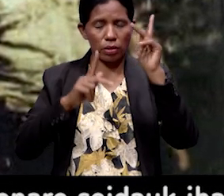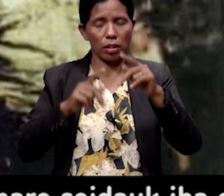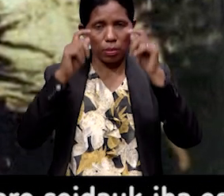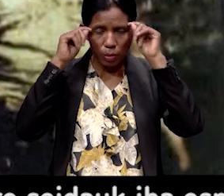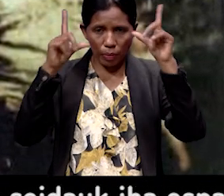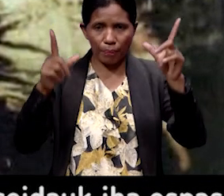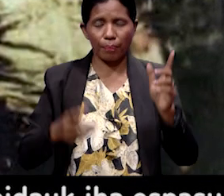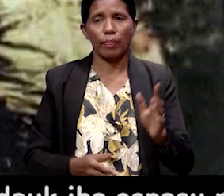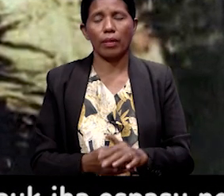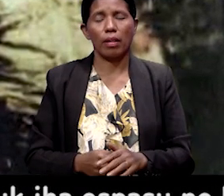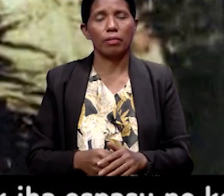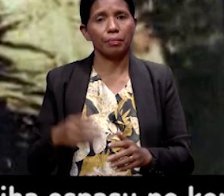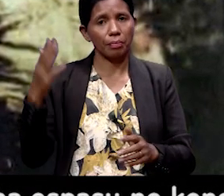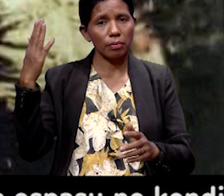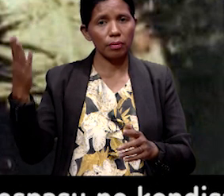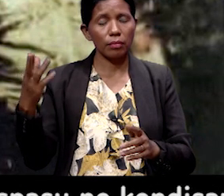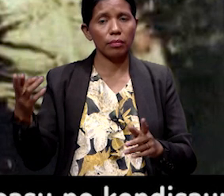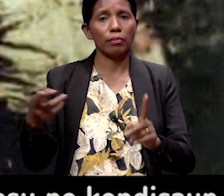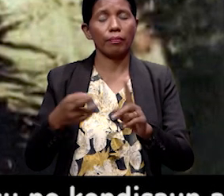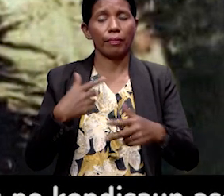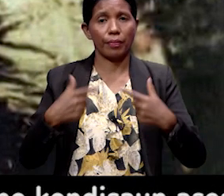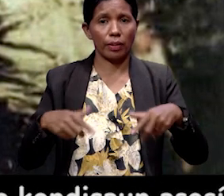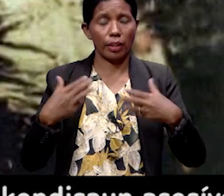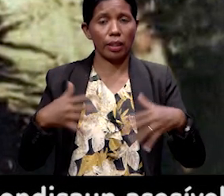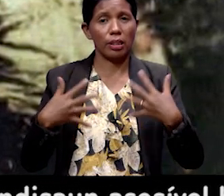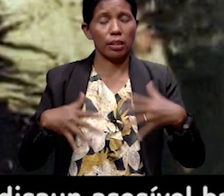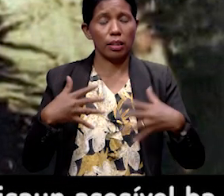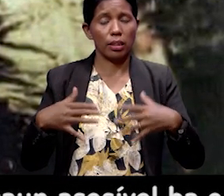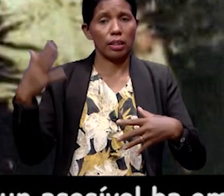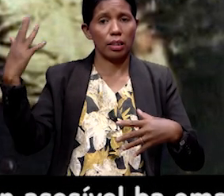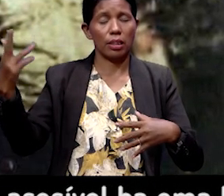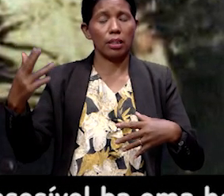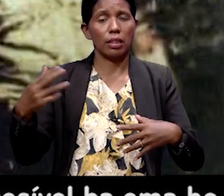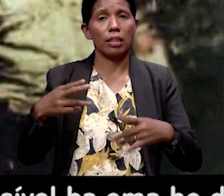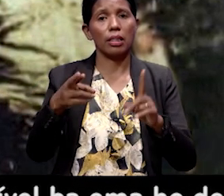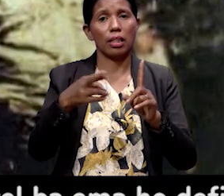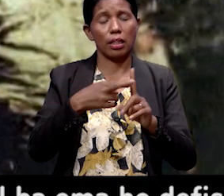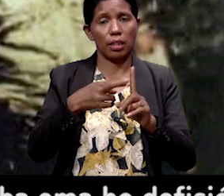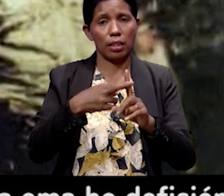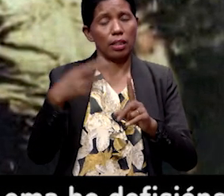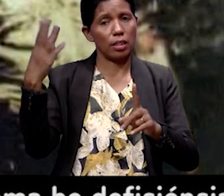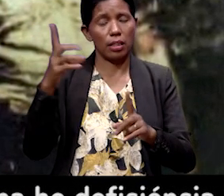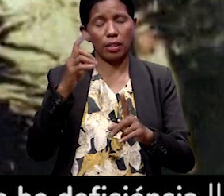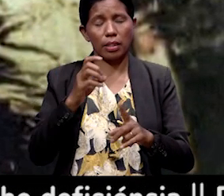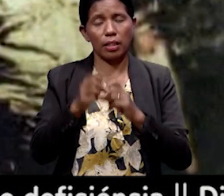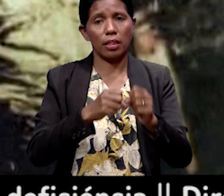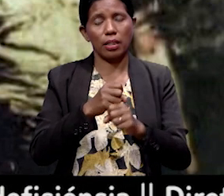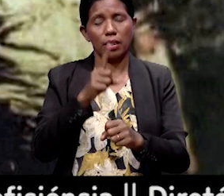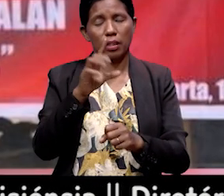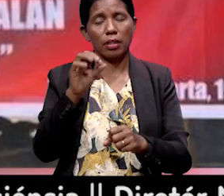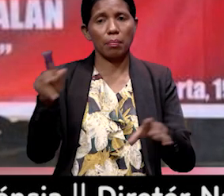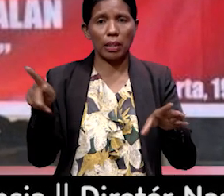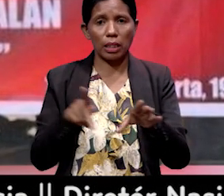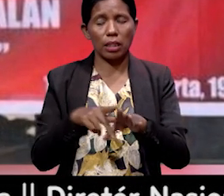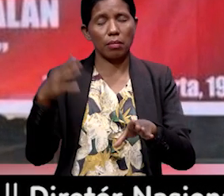Ha foi massacra Santa Cruz ia lorong hat nuluresing sia fulang novembro tindanrihung ida atusia si anuluresing ida, saudoso participa